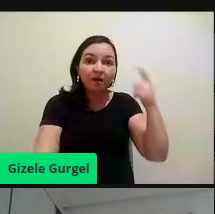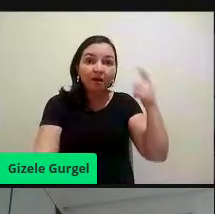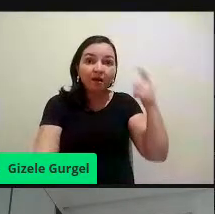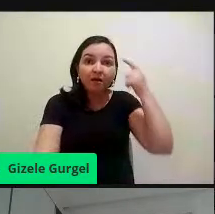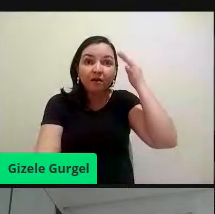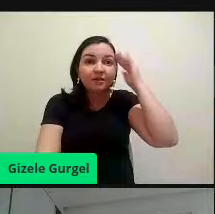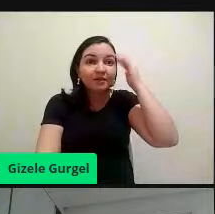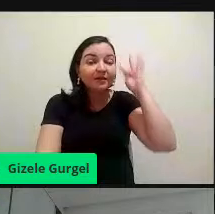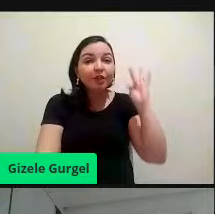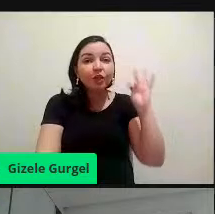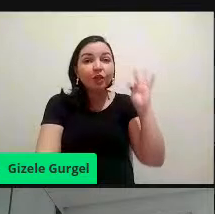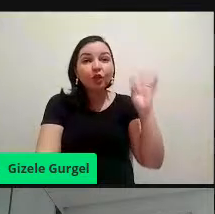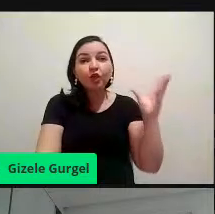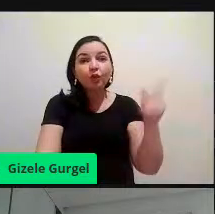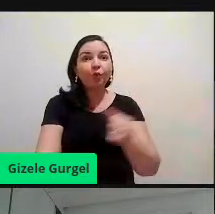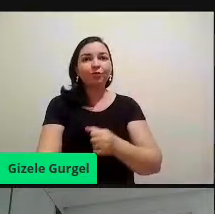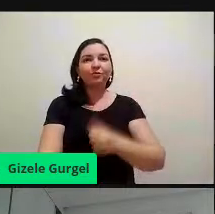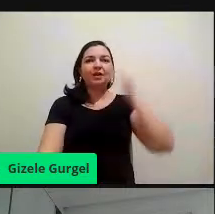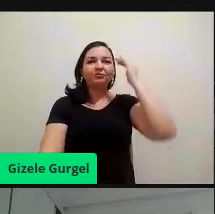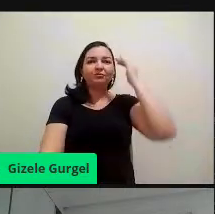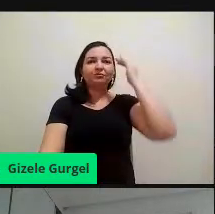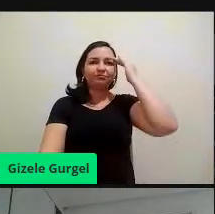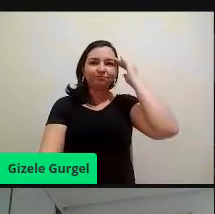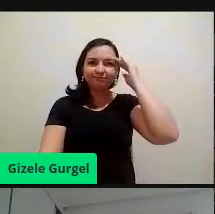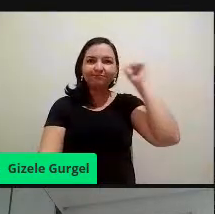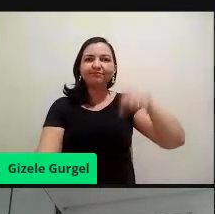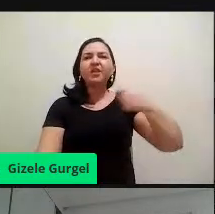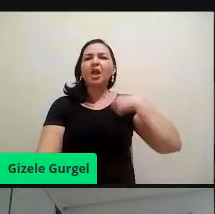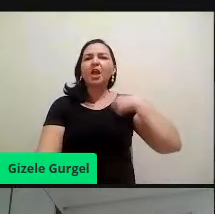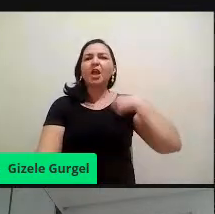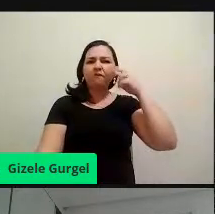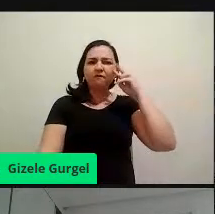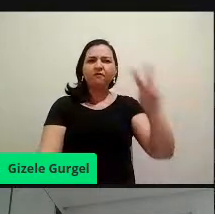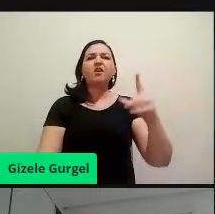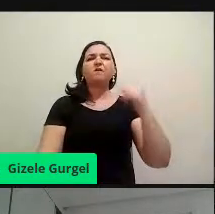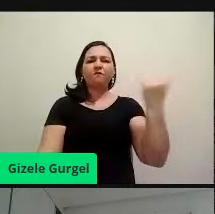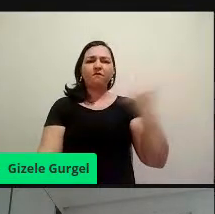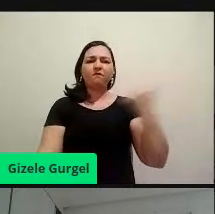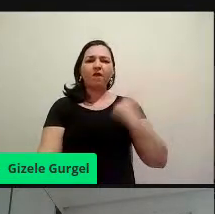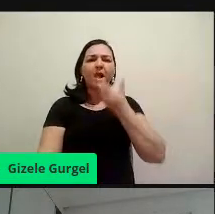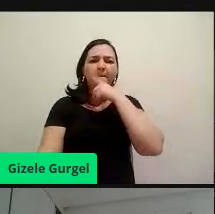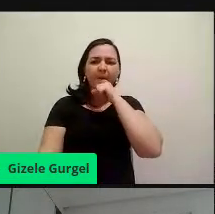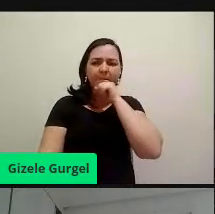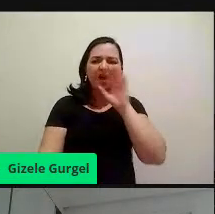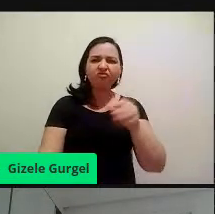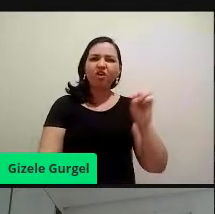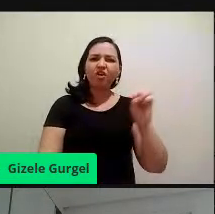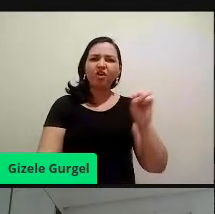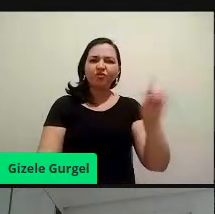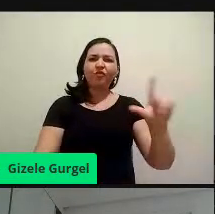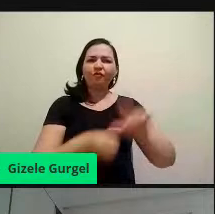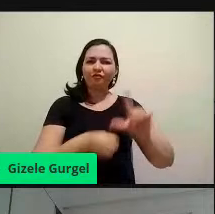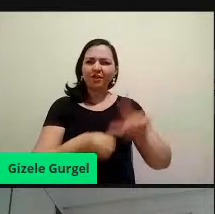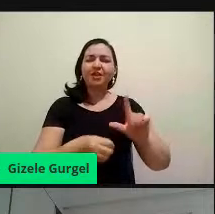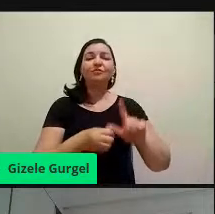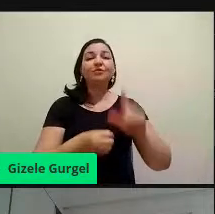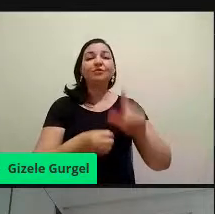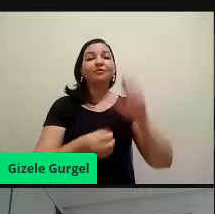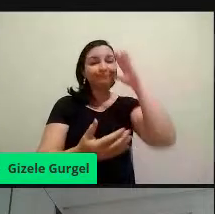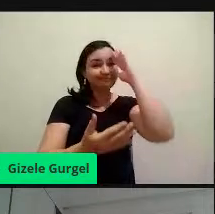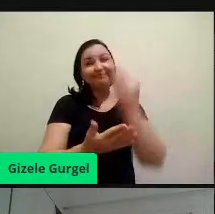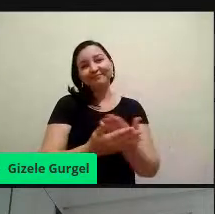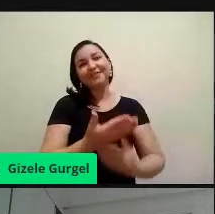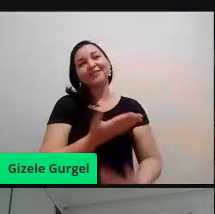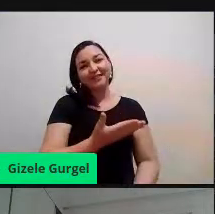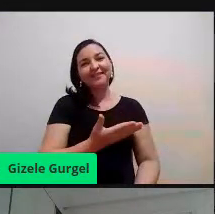tudo, né, eles entendem, dizem que viu lixo, dizem que o pai joga lixo, e a gente acredita muito nesses multiplicadores,